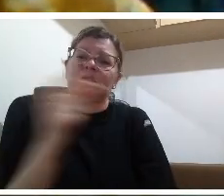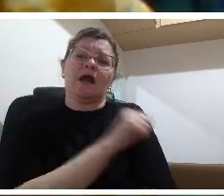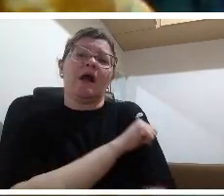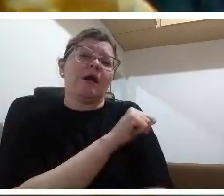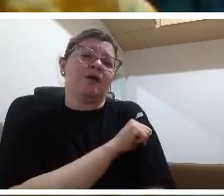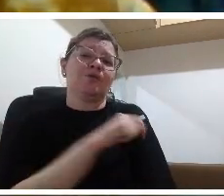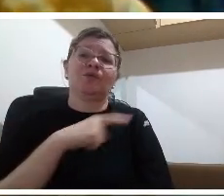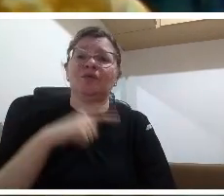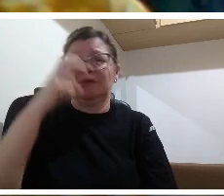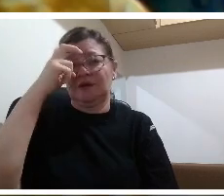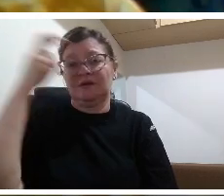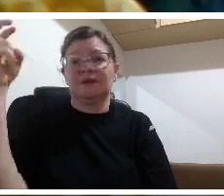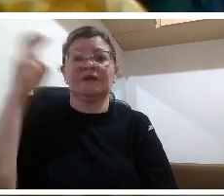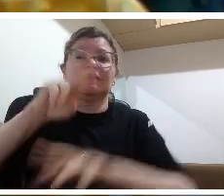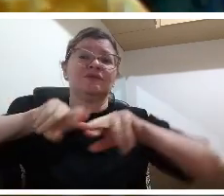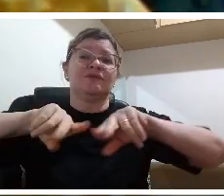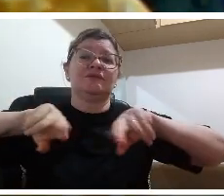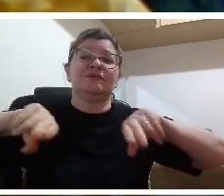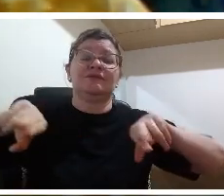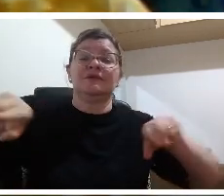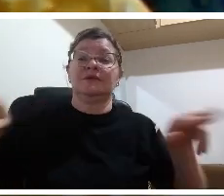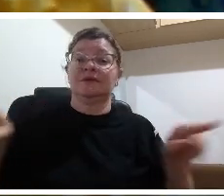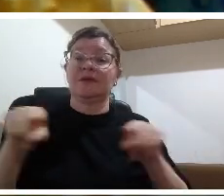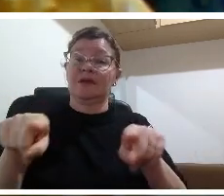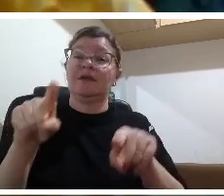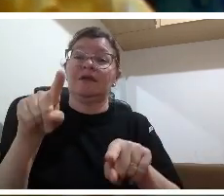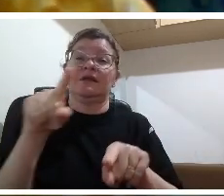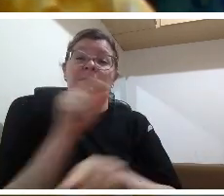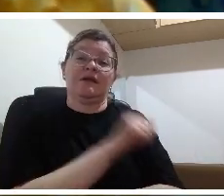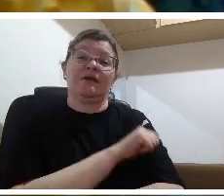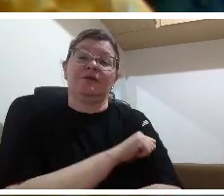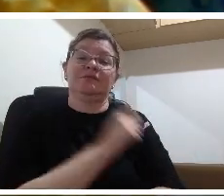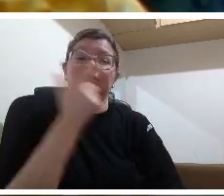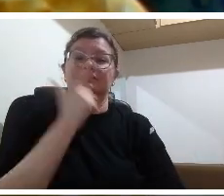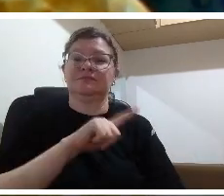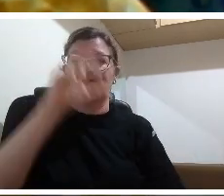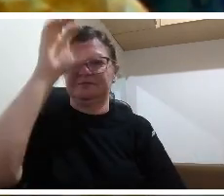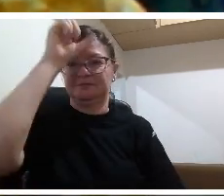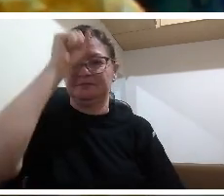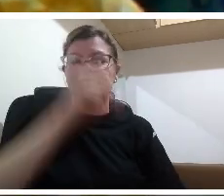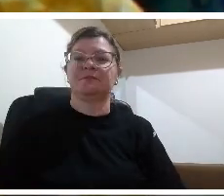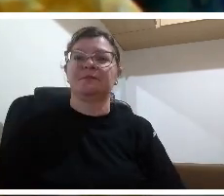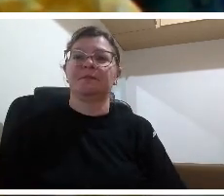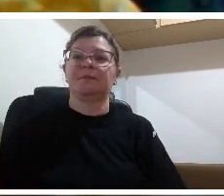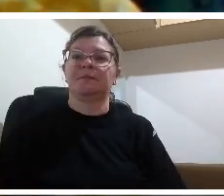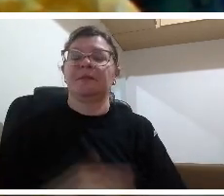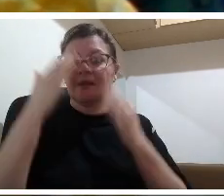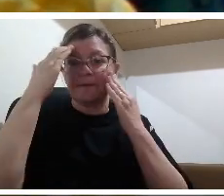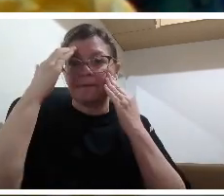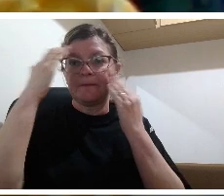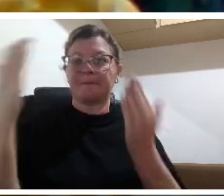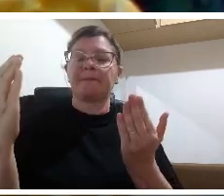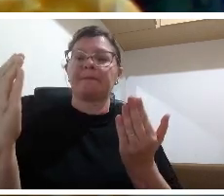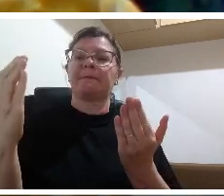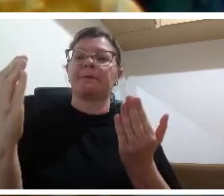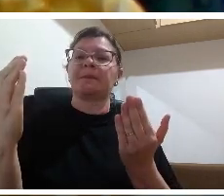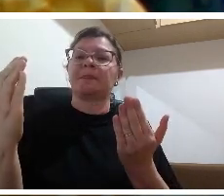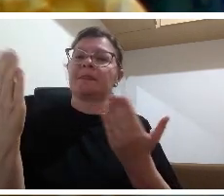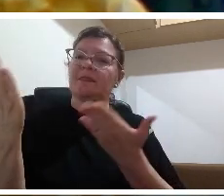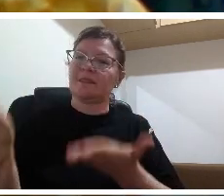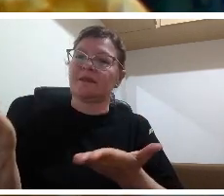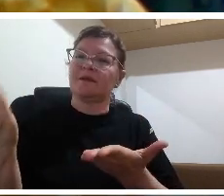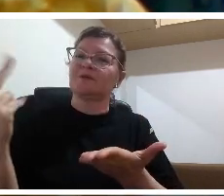penso que é rever mesmo esses conceitos estudar o professor tem em sua essência a função de estudar sempre né